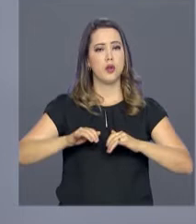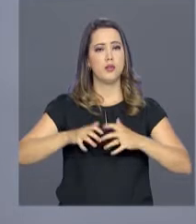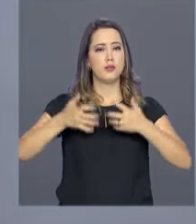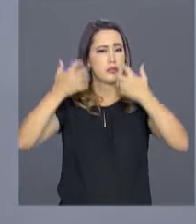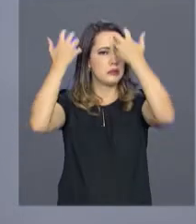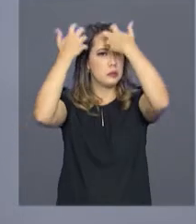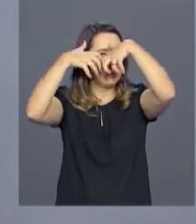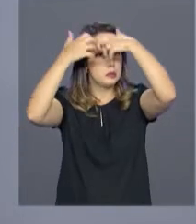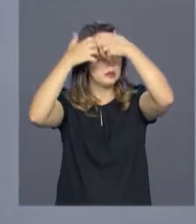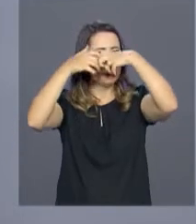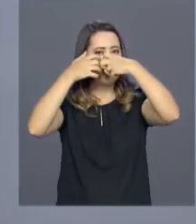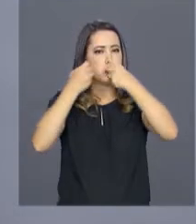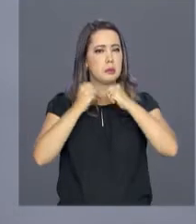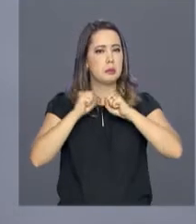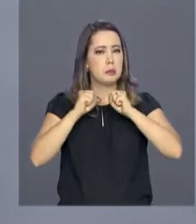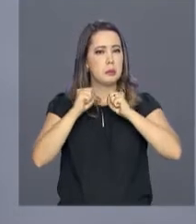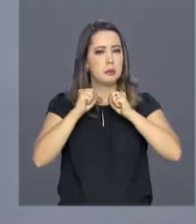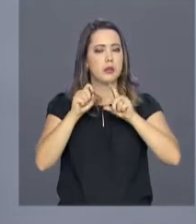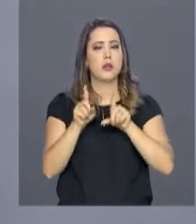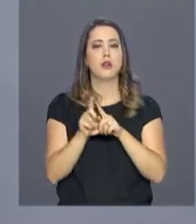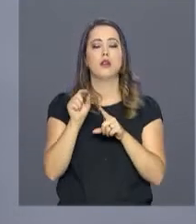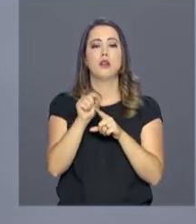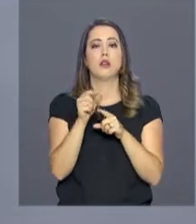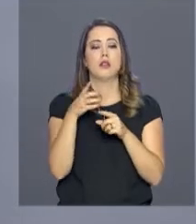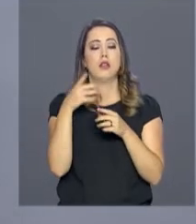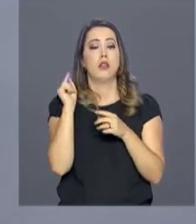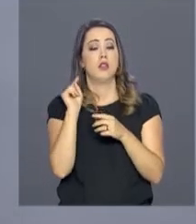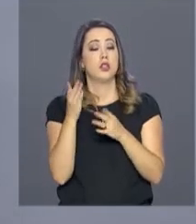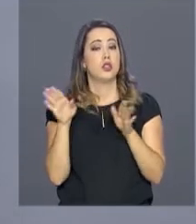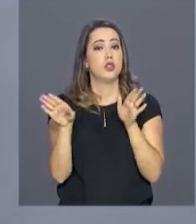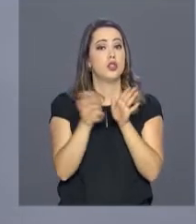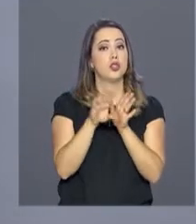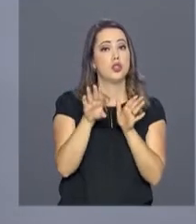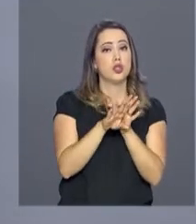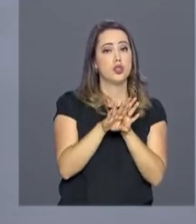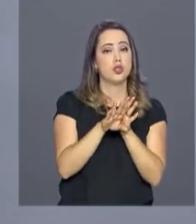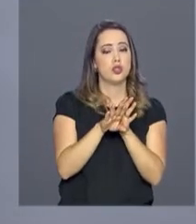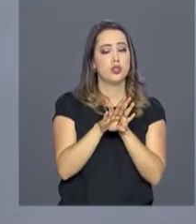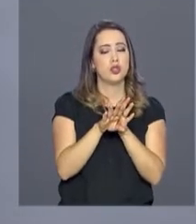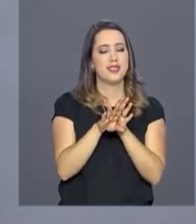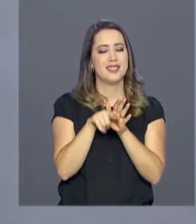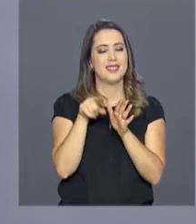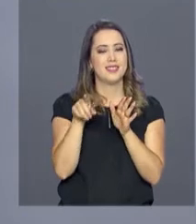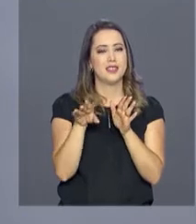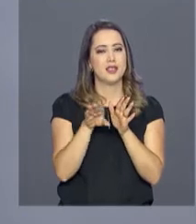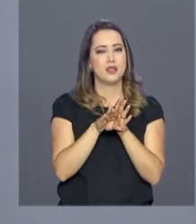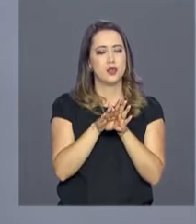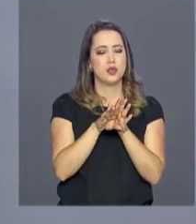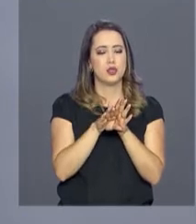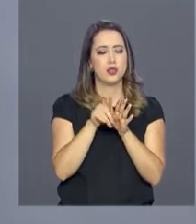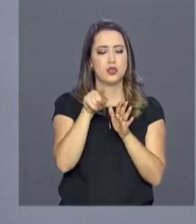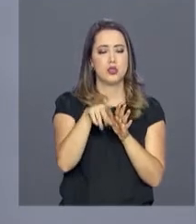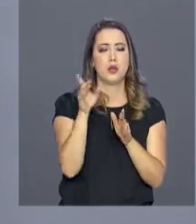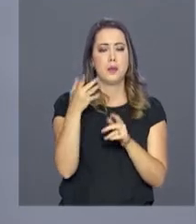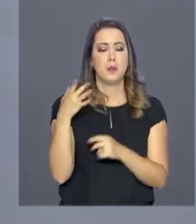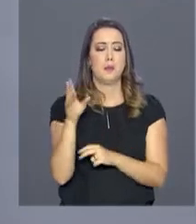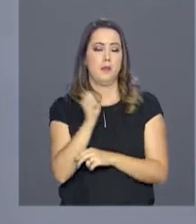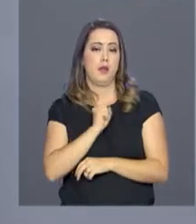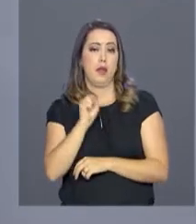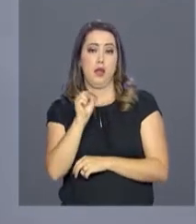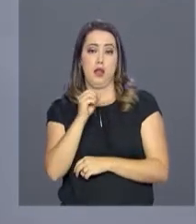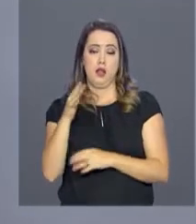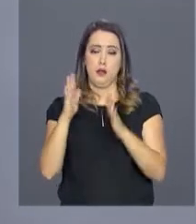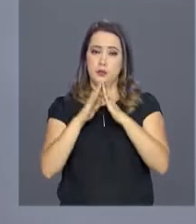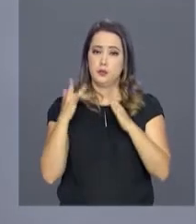medicamento em forma de adesivo chega ao Sistema Único de Saúde. A substância já estava disponível em dose oral, mas